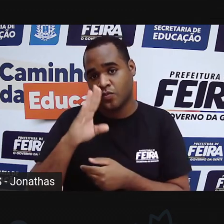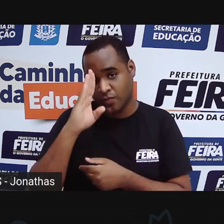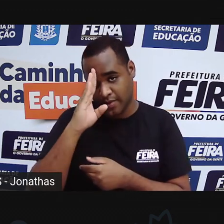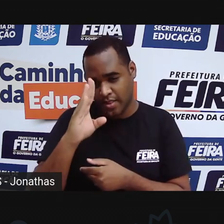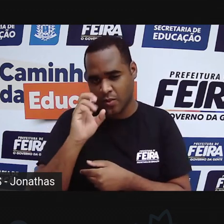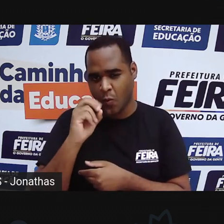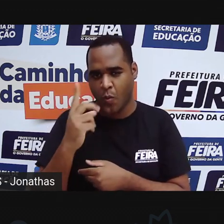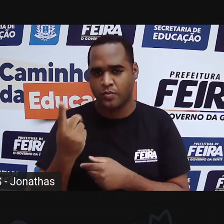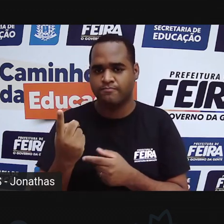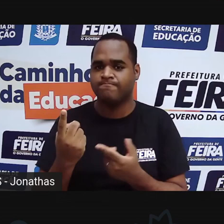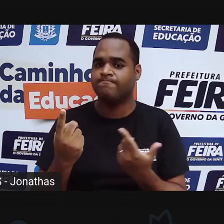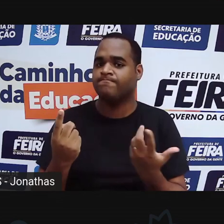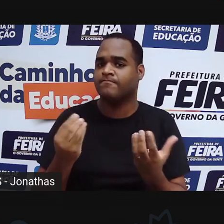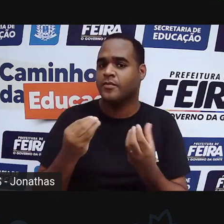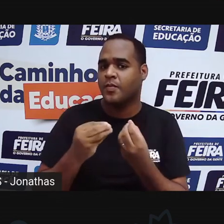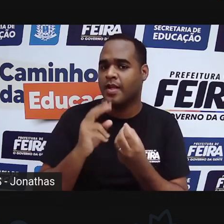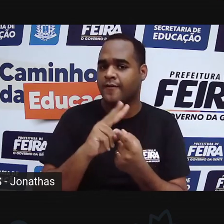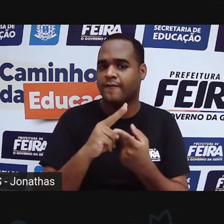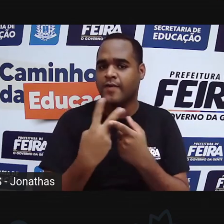ou se é inversa. Tá bom?